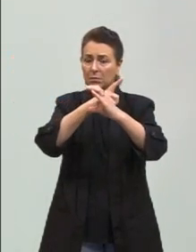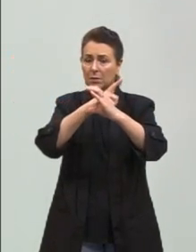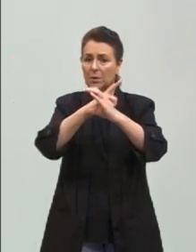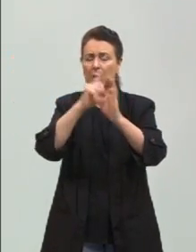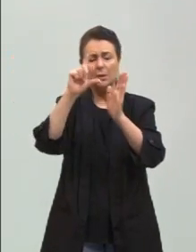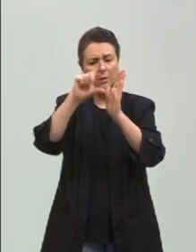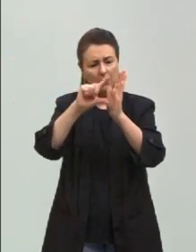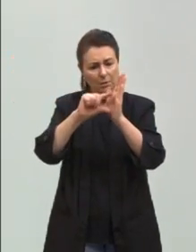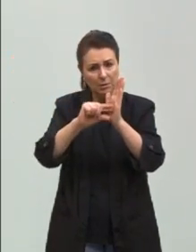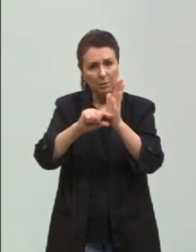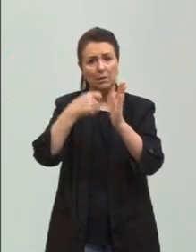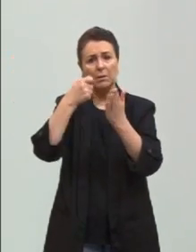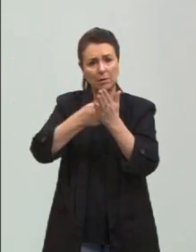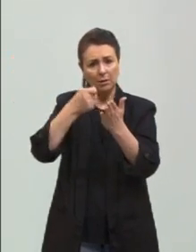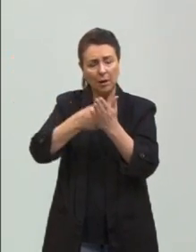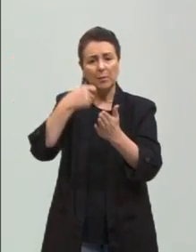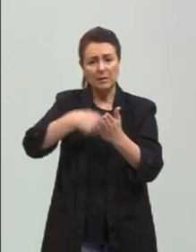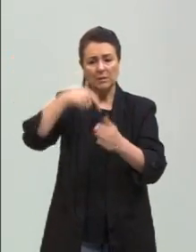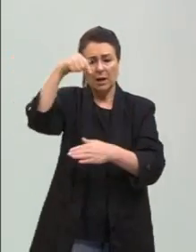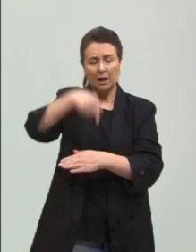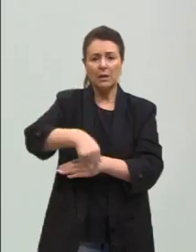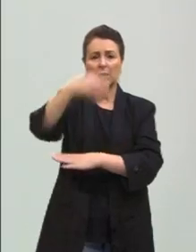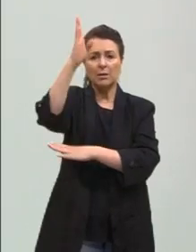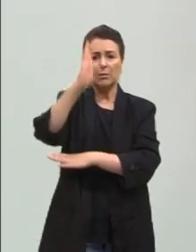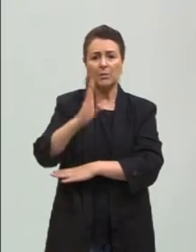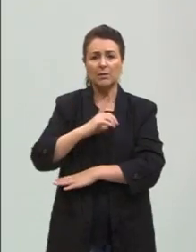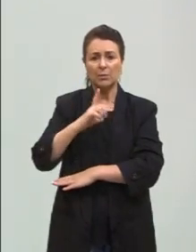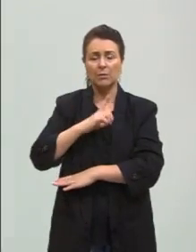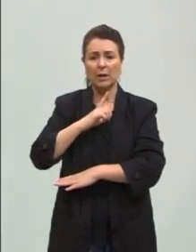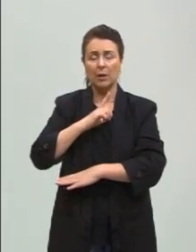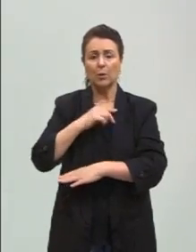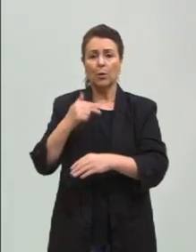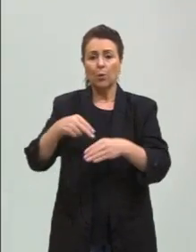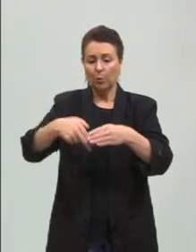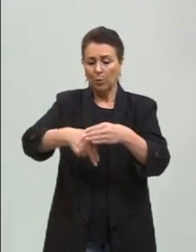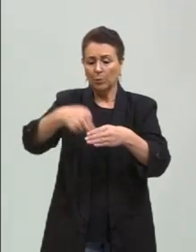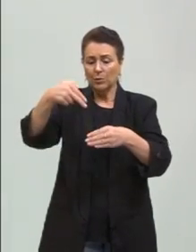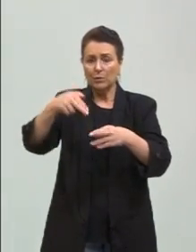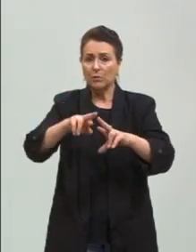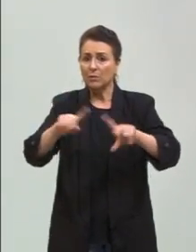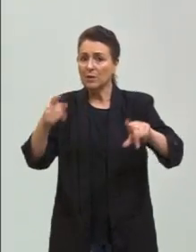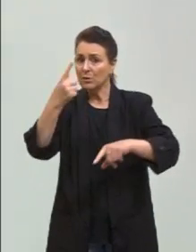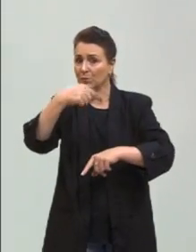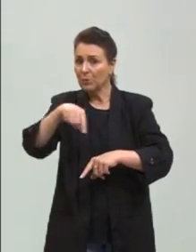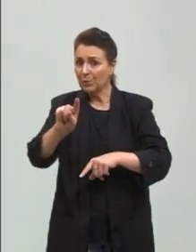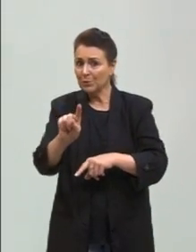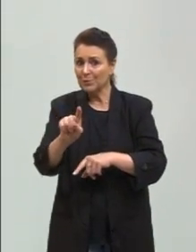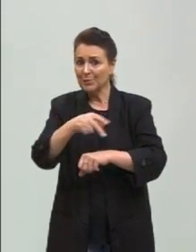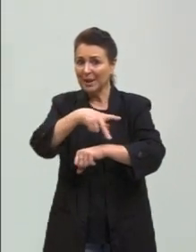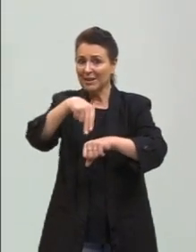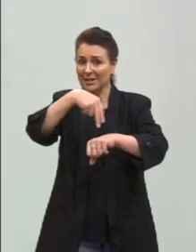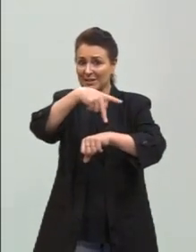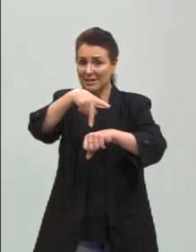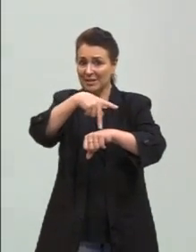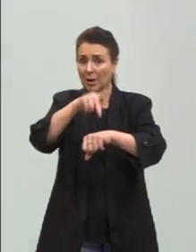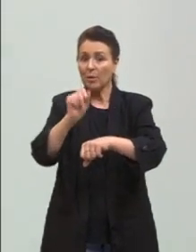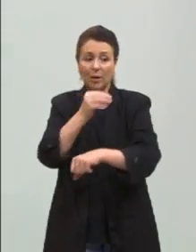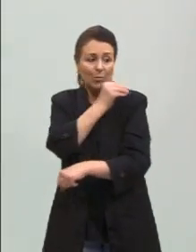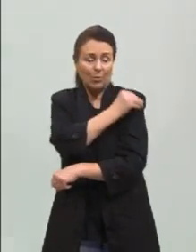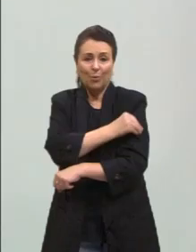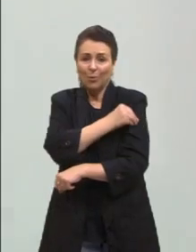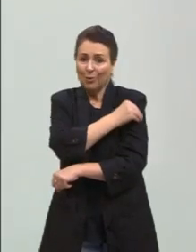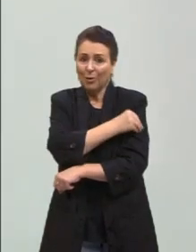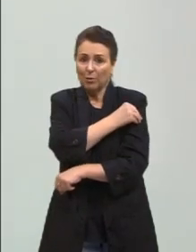reduzir. Nós aqui no Brasil, por exemplo, nós temos um combustível diferente dos outros países, que é o álcool. Qual a diferença?